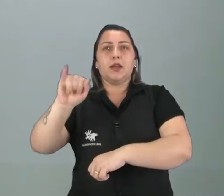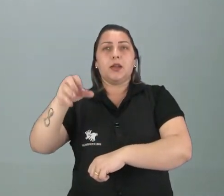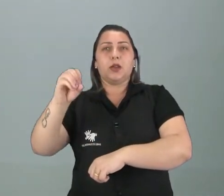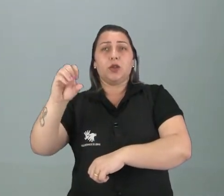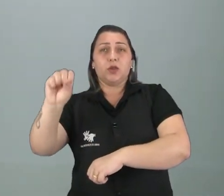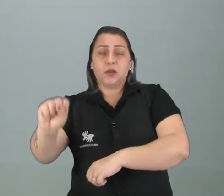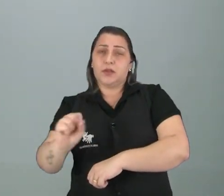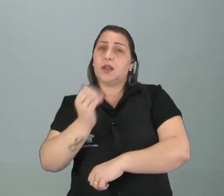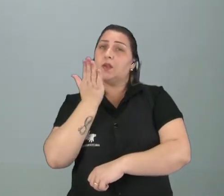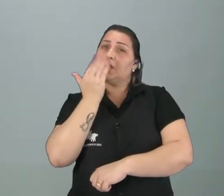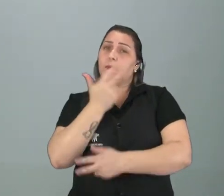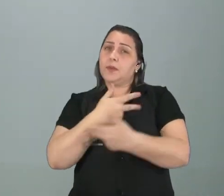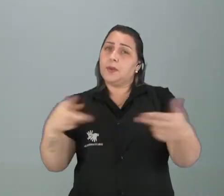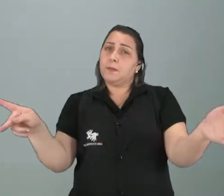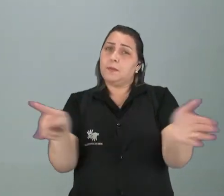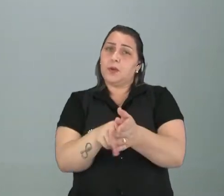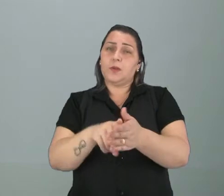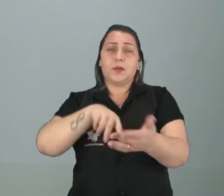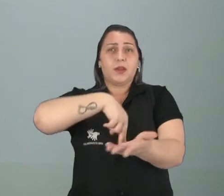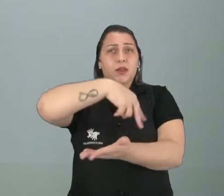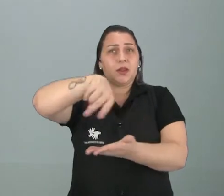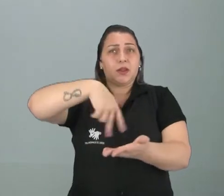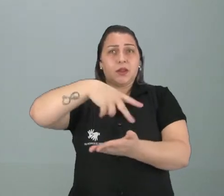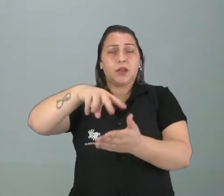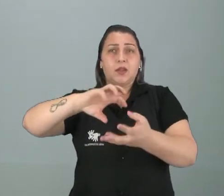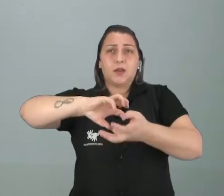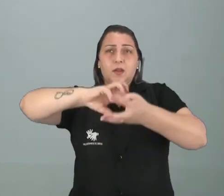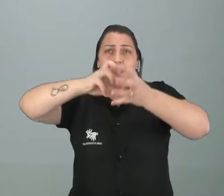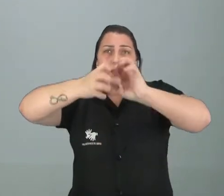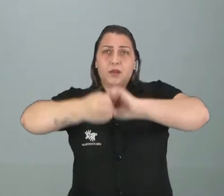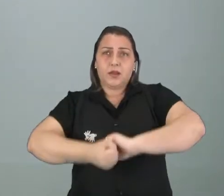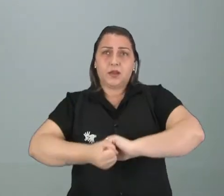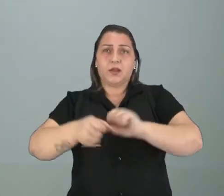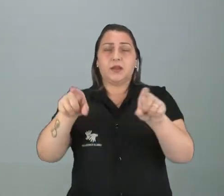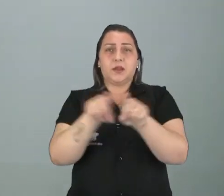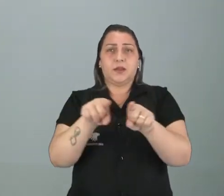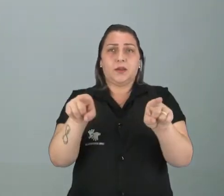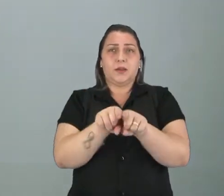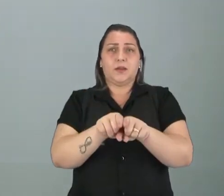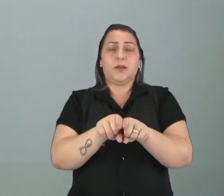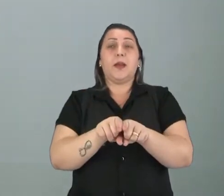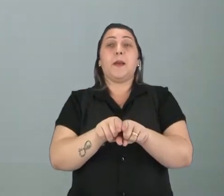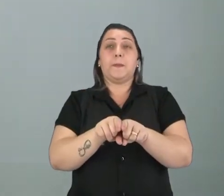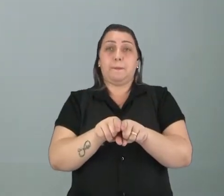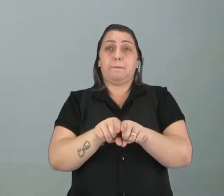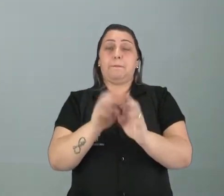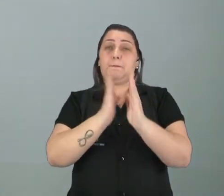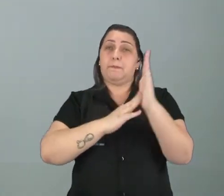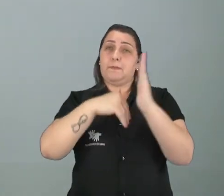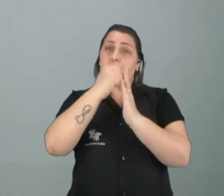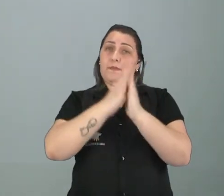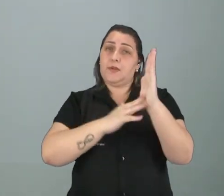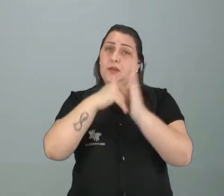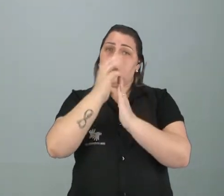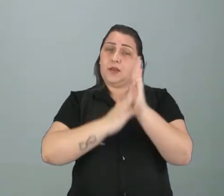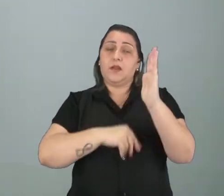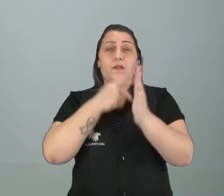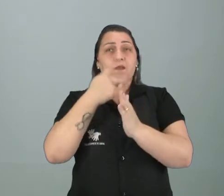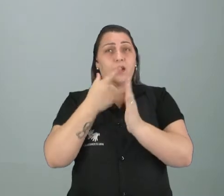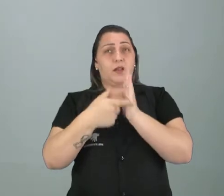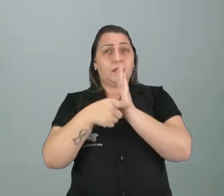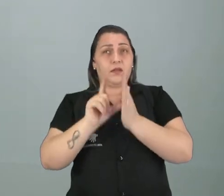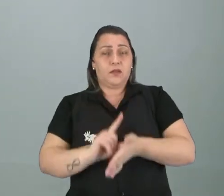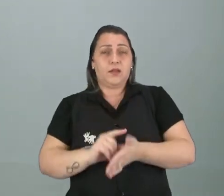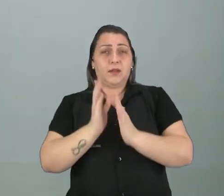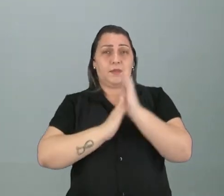as comidas típicas, né? As danças, artesanatos e tudo mais. Pinturas, como a gente estava falando antes, né?